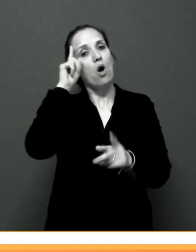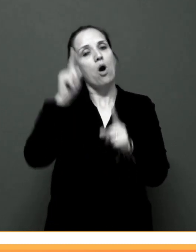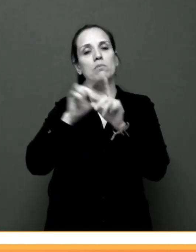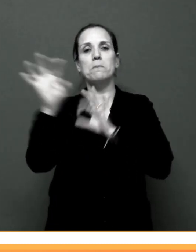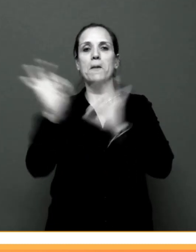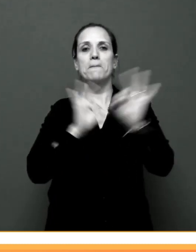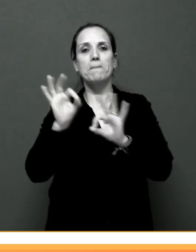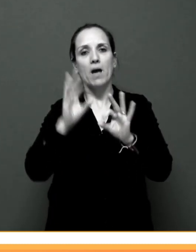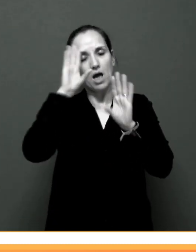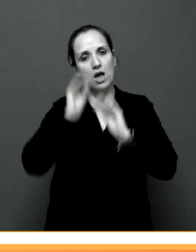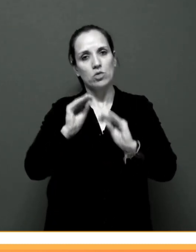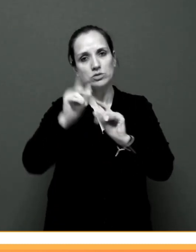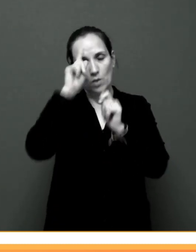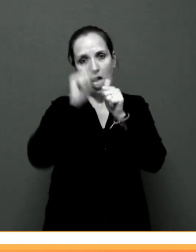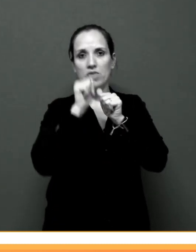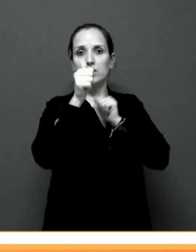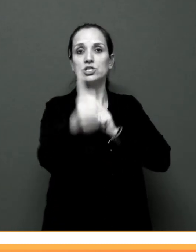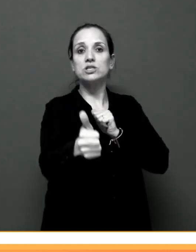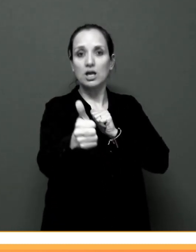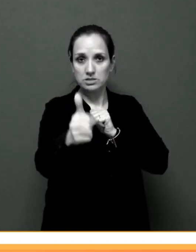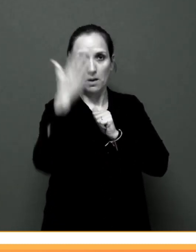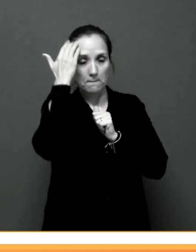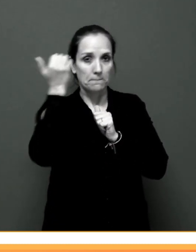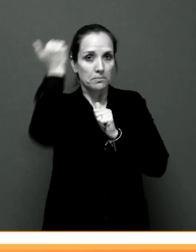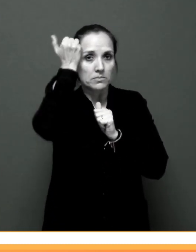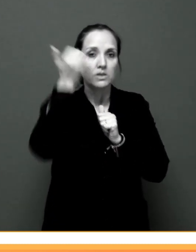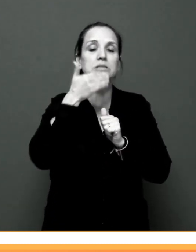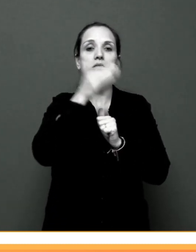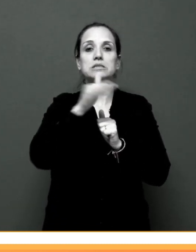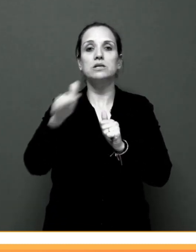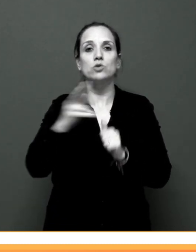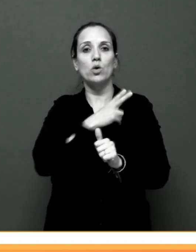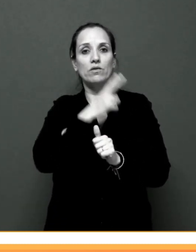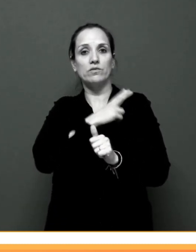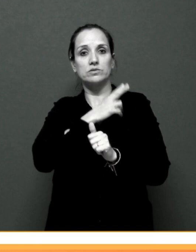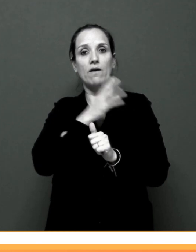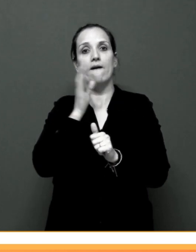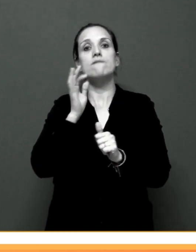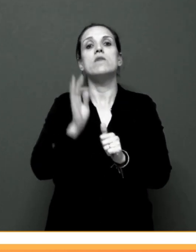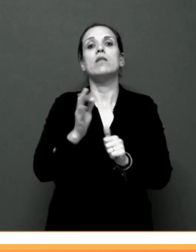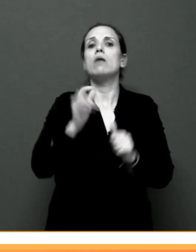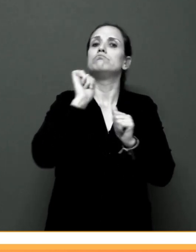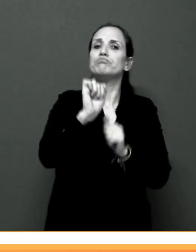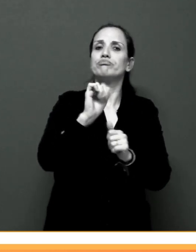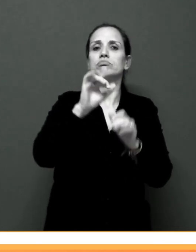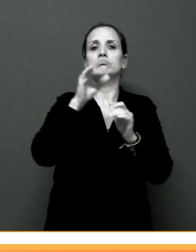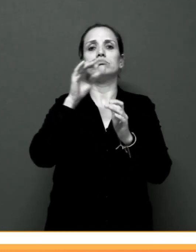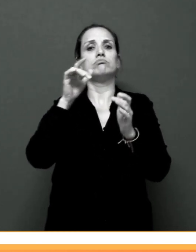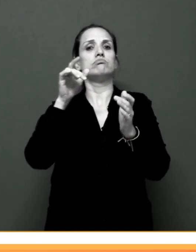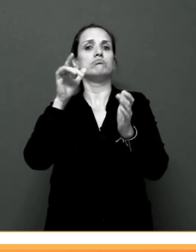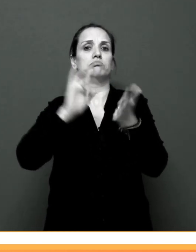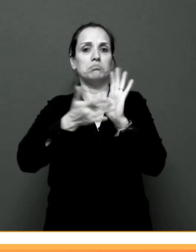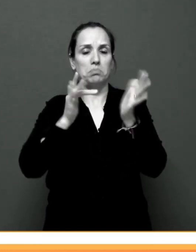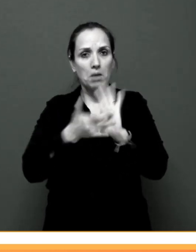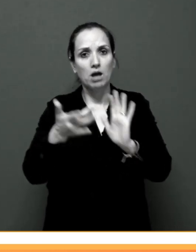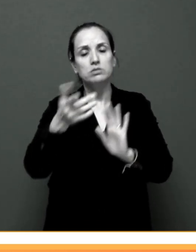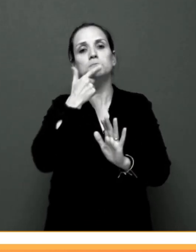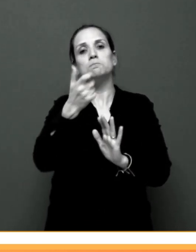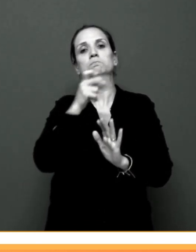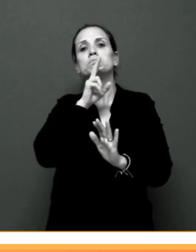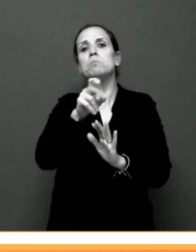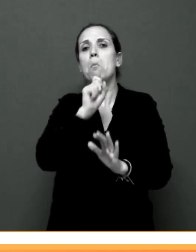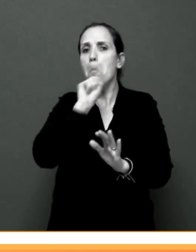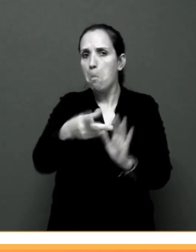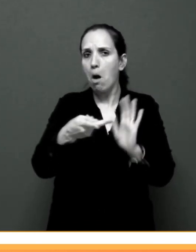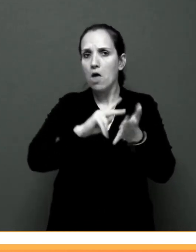Planeamento e Educação à Distância, mestre e doutorando em Ciências pela Universidade Federal de São Paulo, que nos vai responder à questão Podem